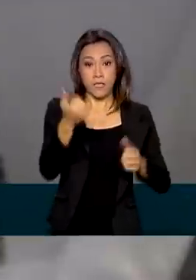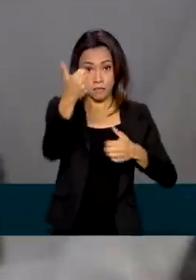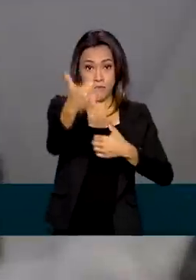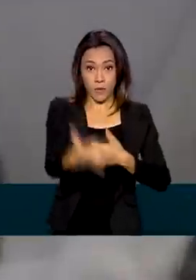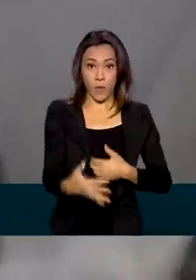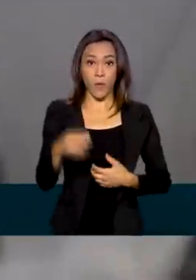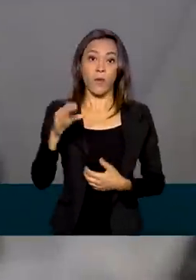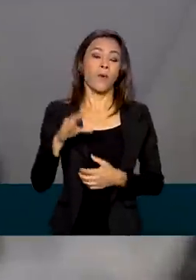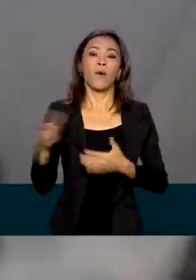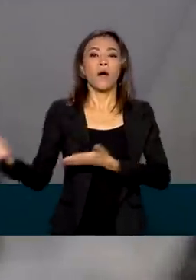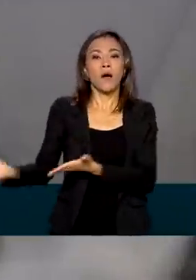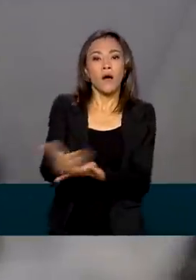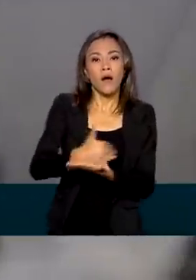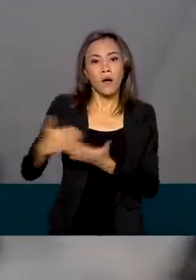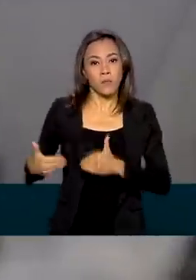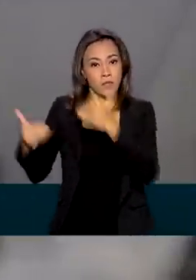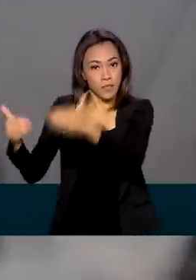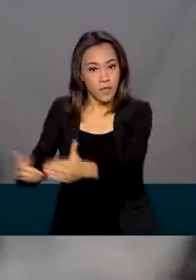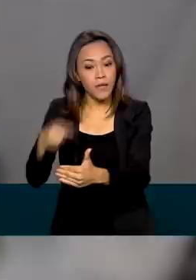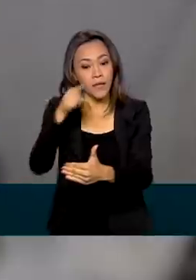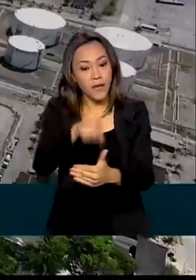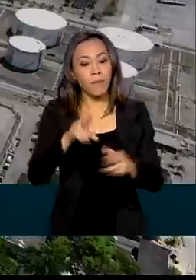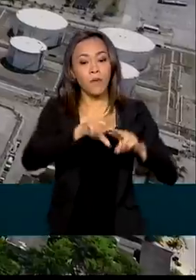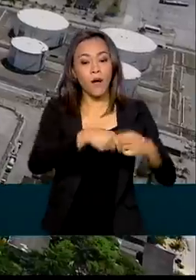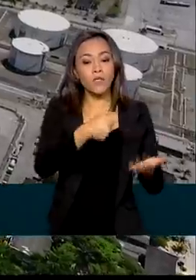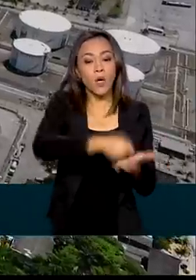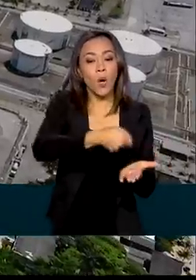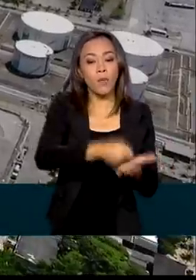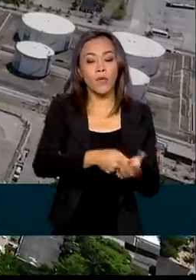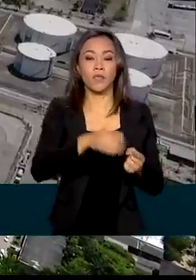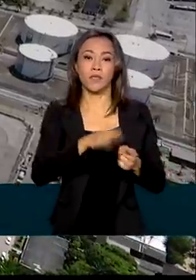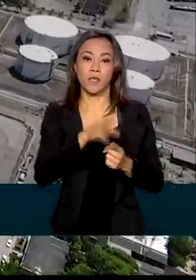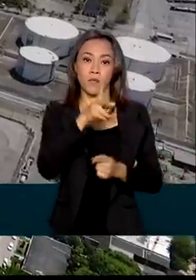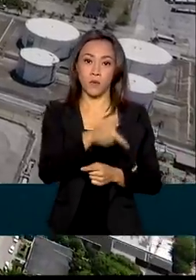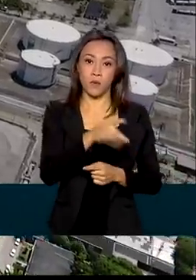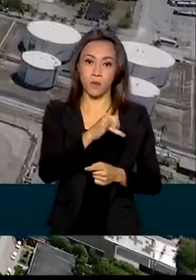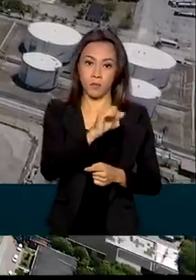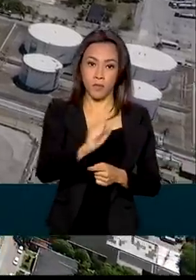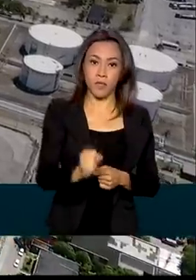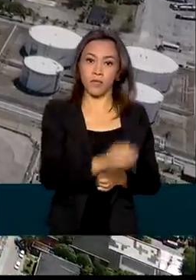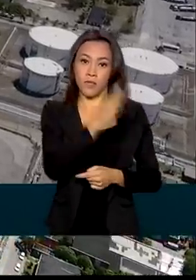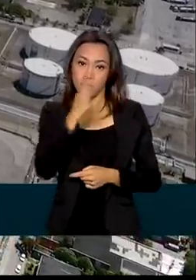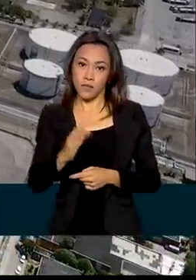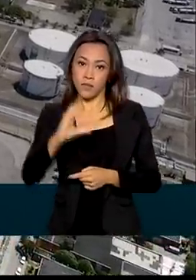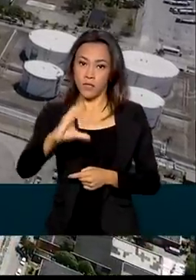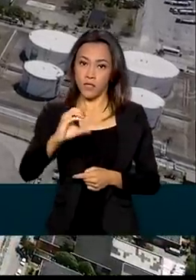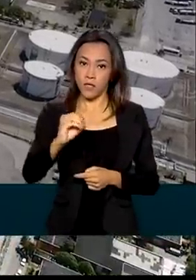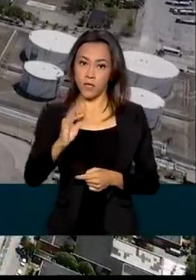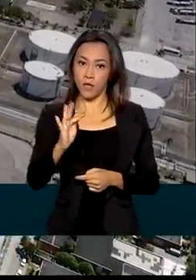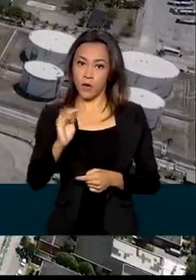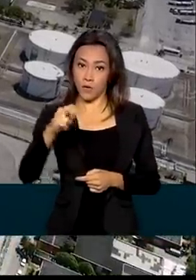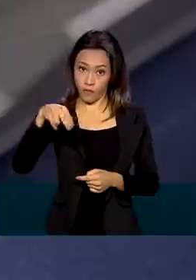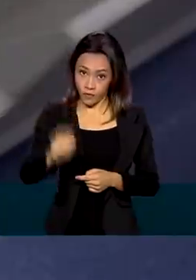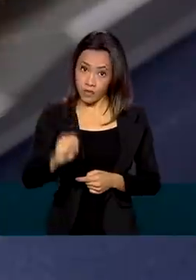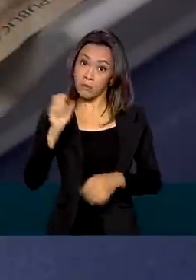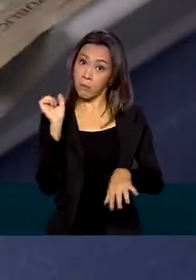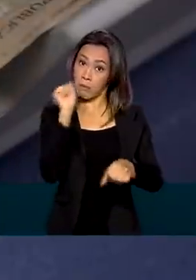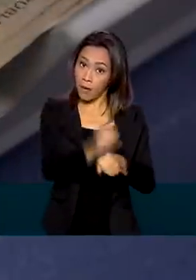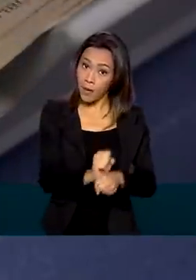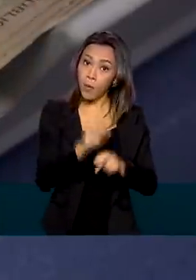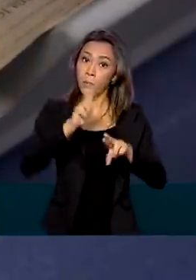à volta da cobrança do PIS e da COFINS sobre as importações, interrompida por causa da pandemia.